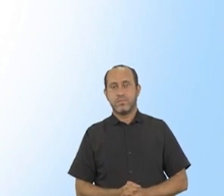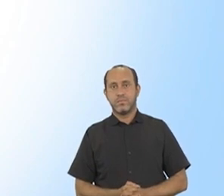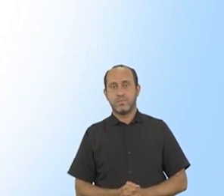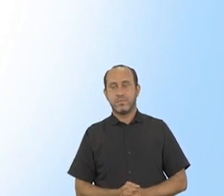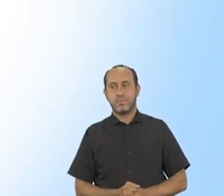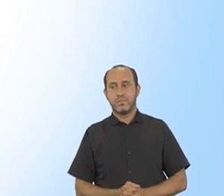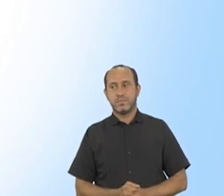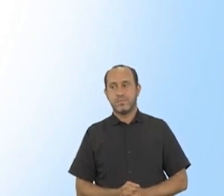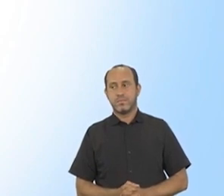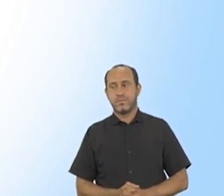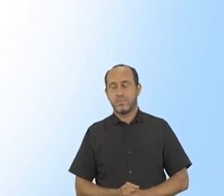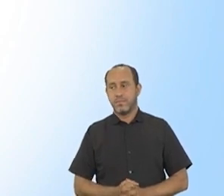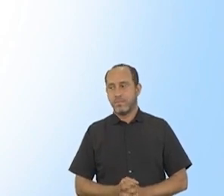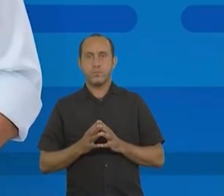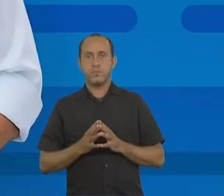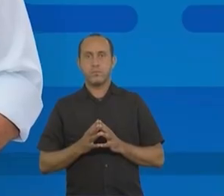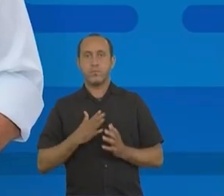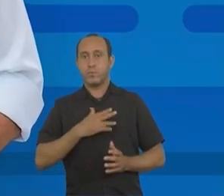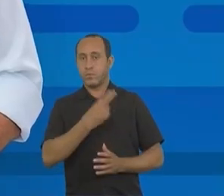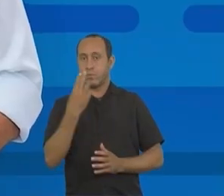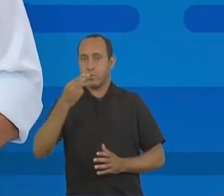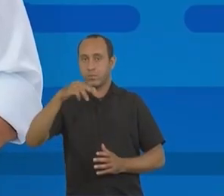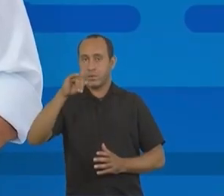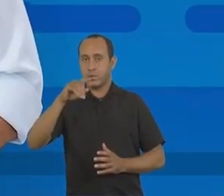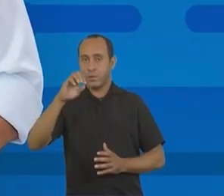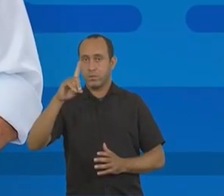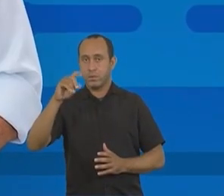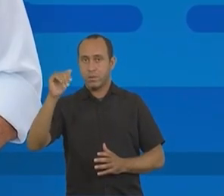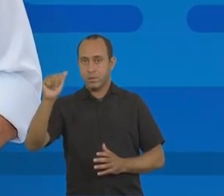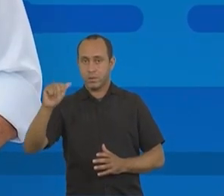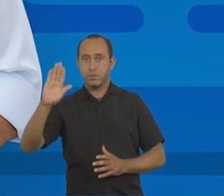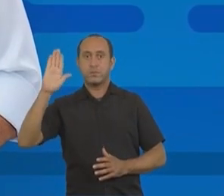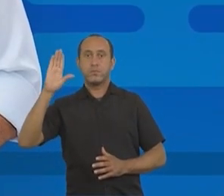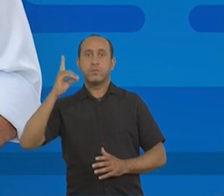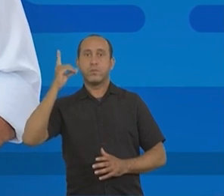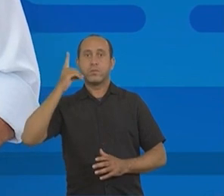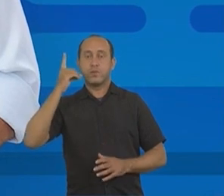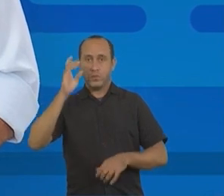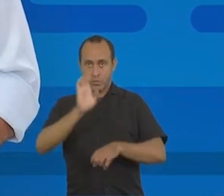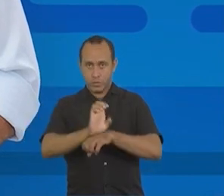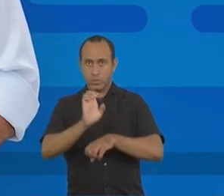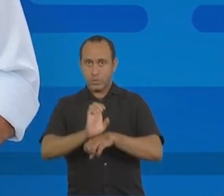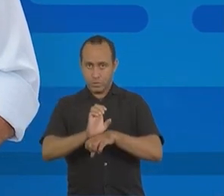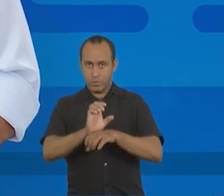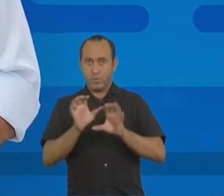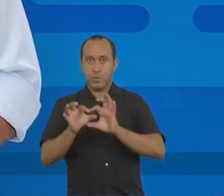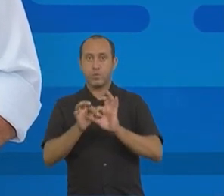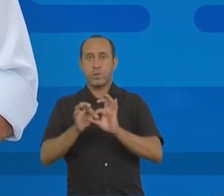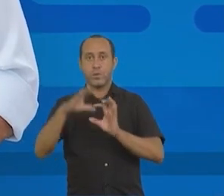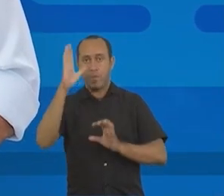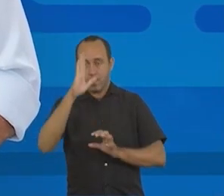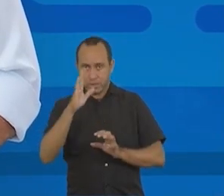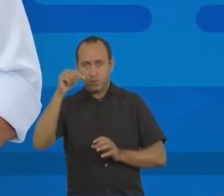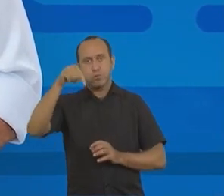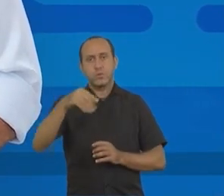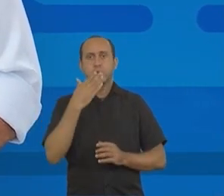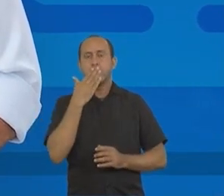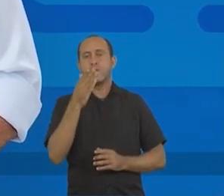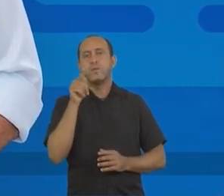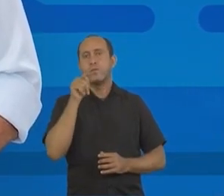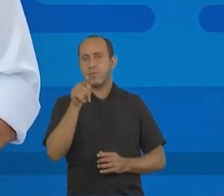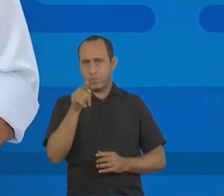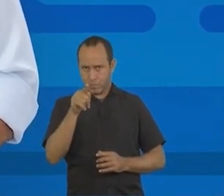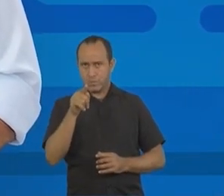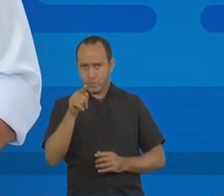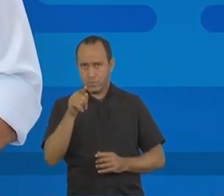44111. Eu sou o Miserio Dantas, candidato a deputado estadual pela União Brasil. Estou aqui pedindo a